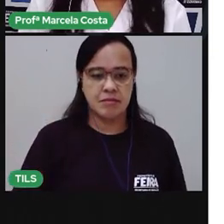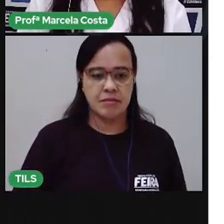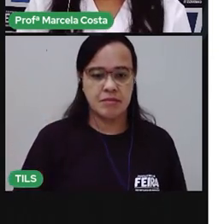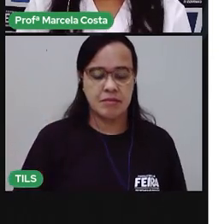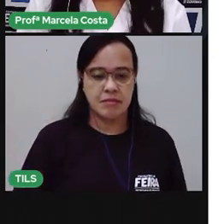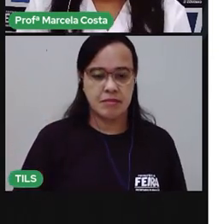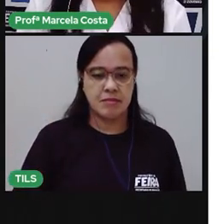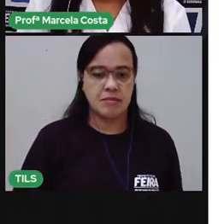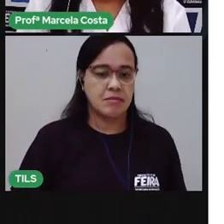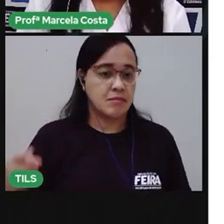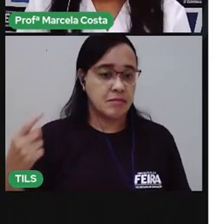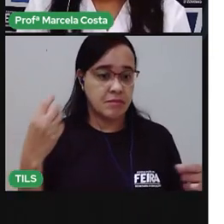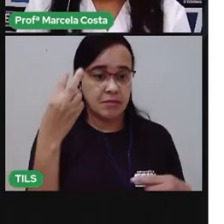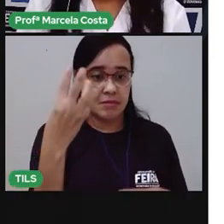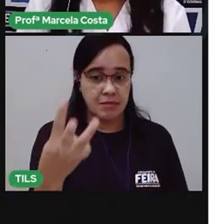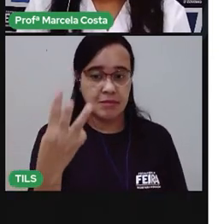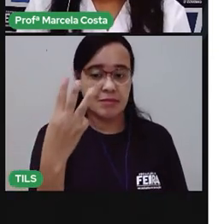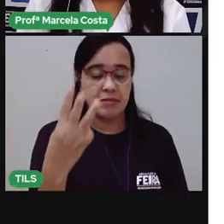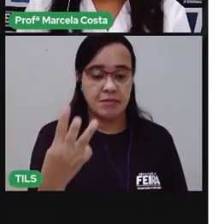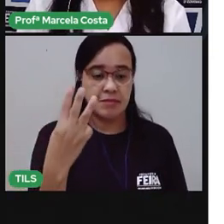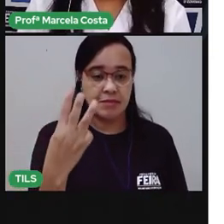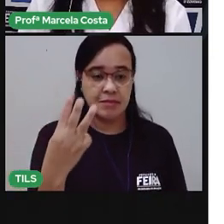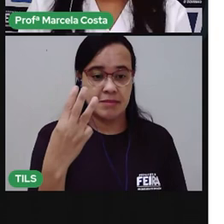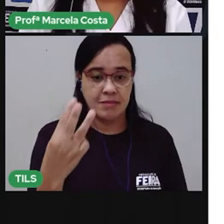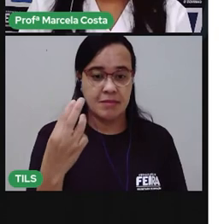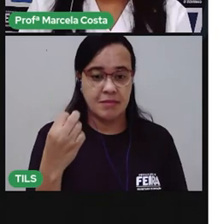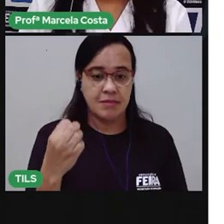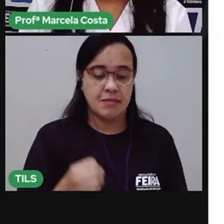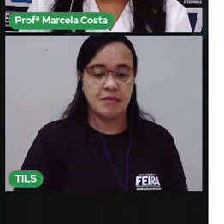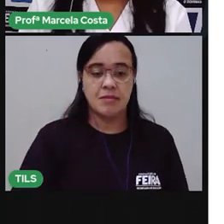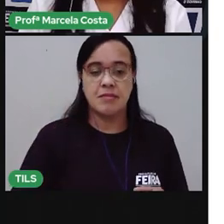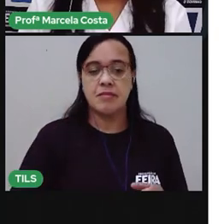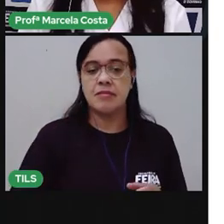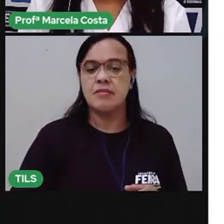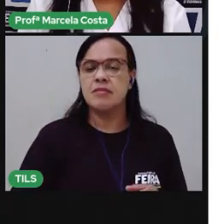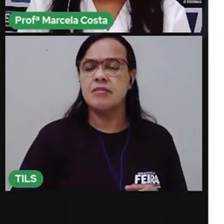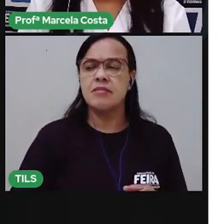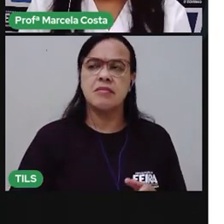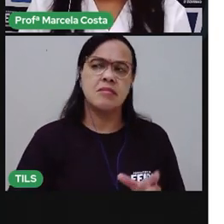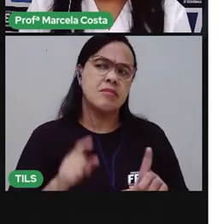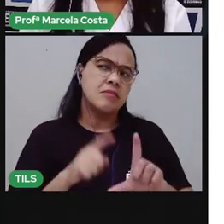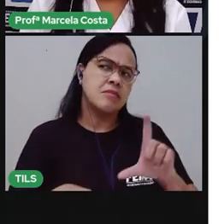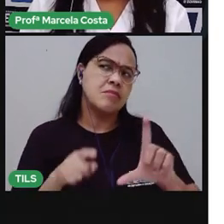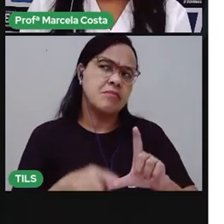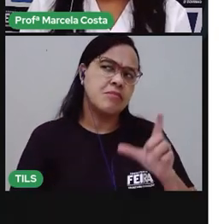3 vezes E qual é a primeira letra Dessa palavra?